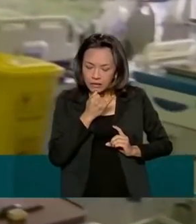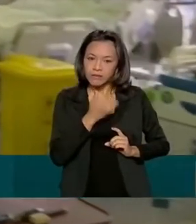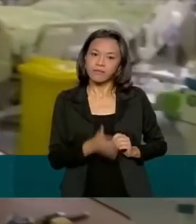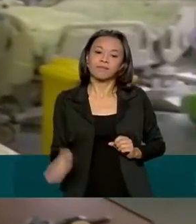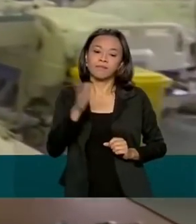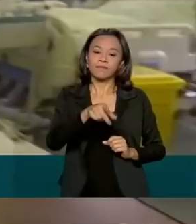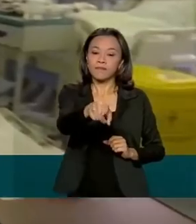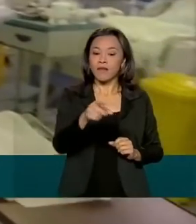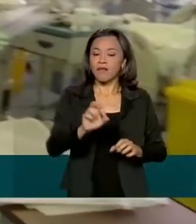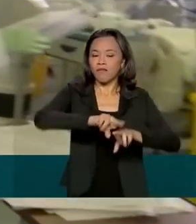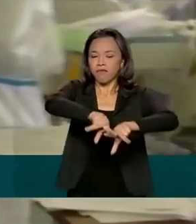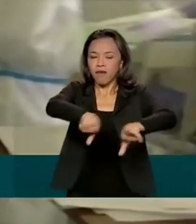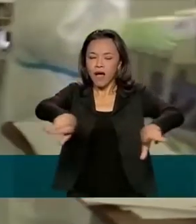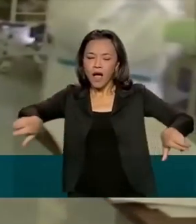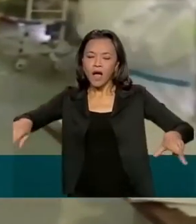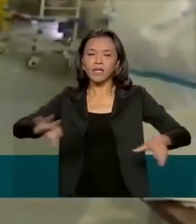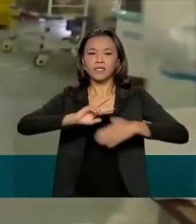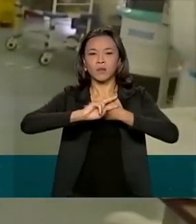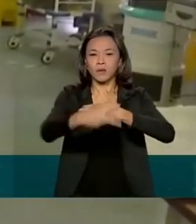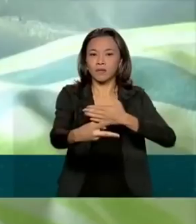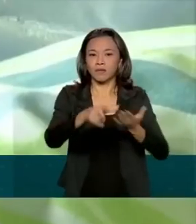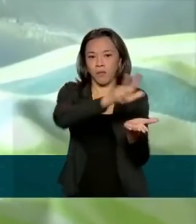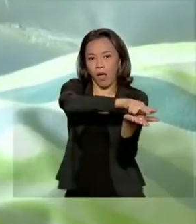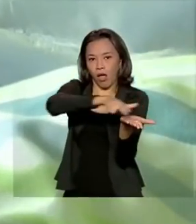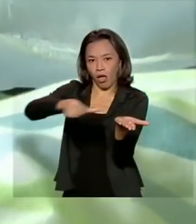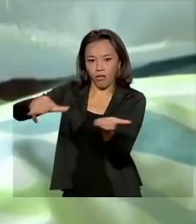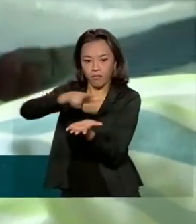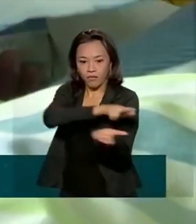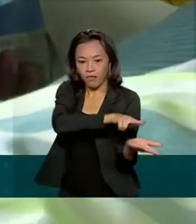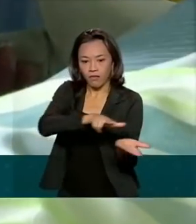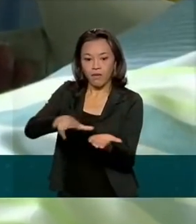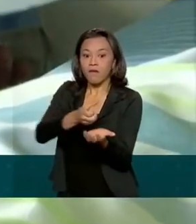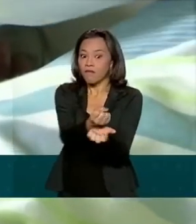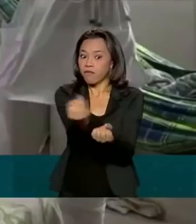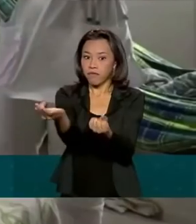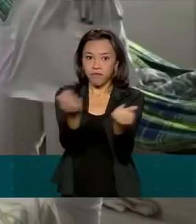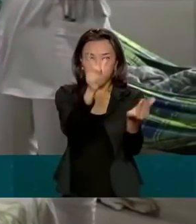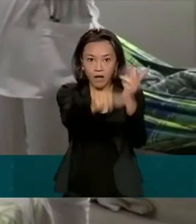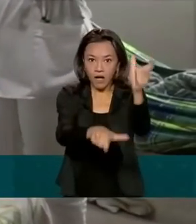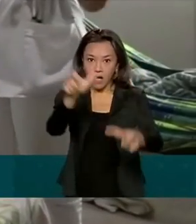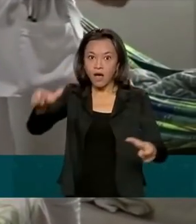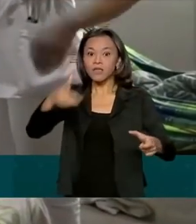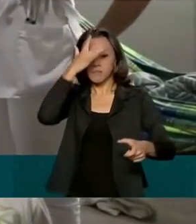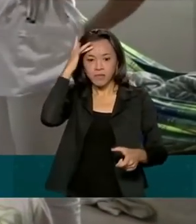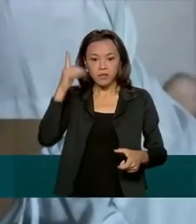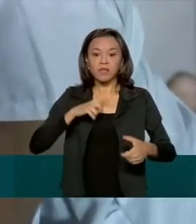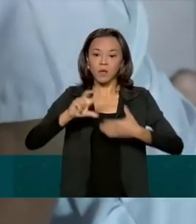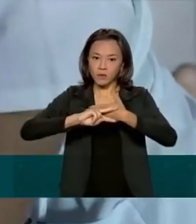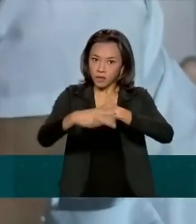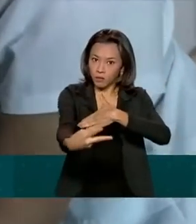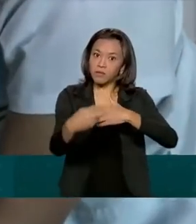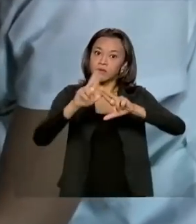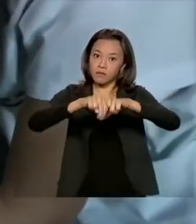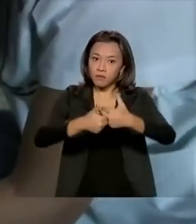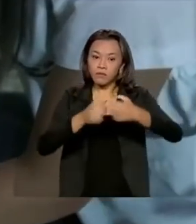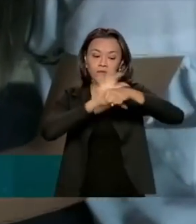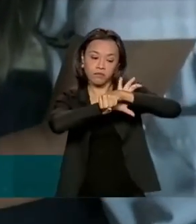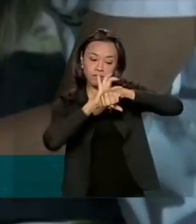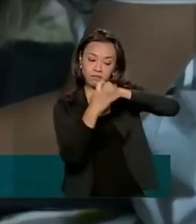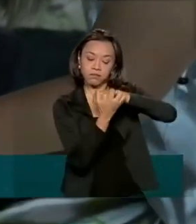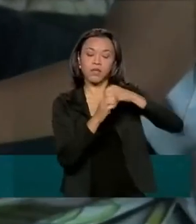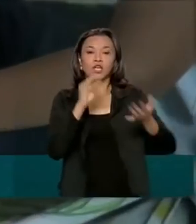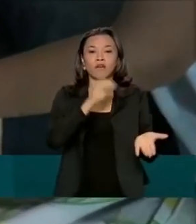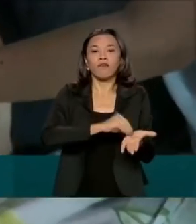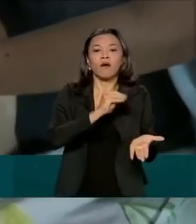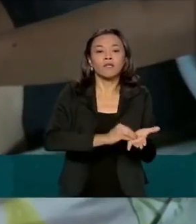-19 não acabam com a auto-hospitalar. Muitos pacientes desenvolvem sequelas, sofrem com a falta de